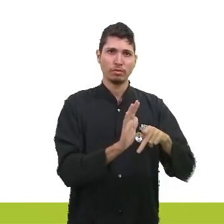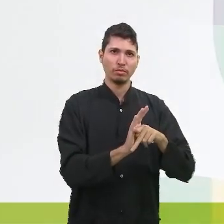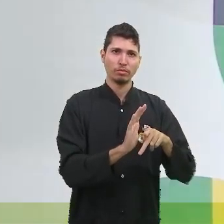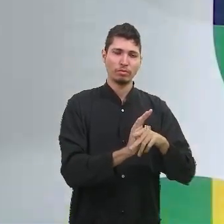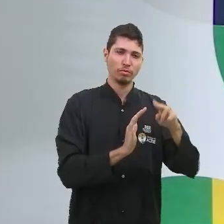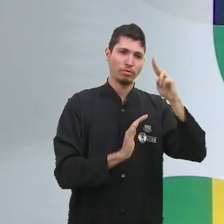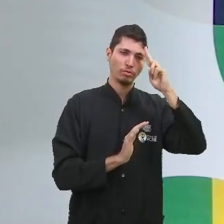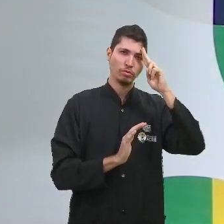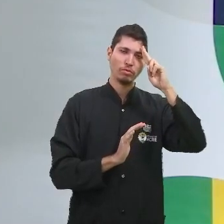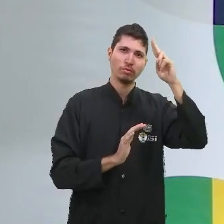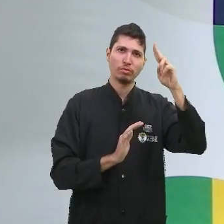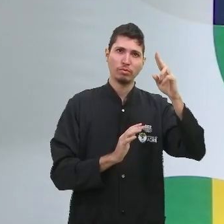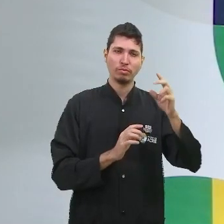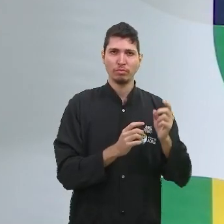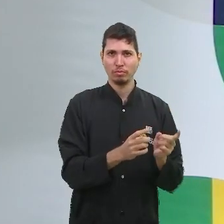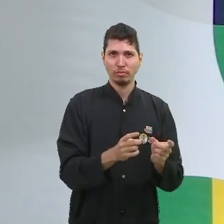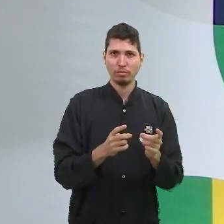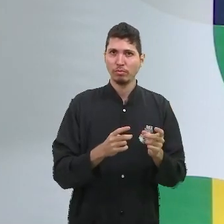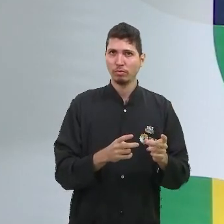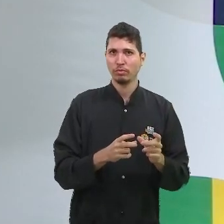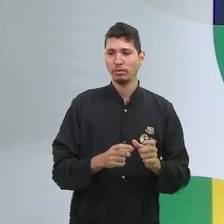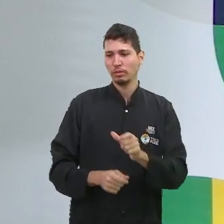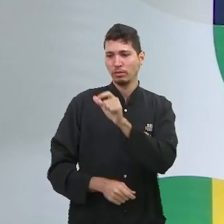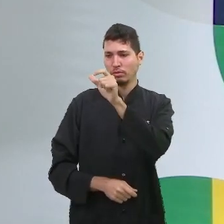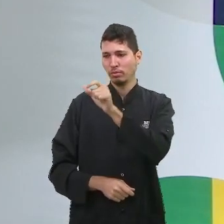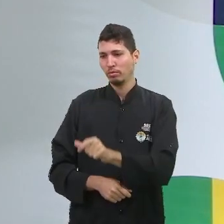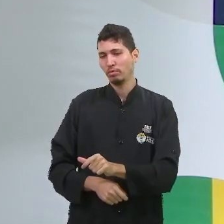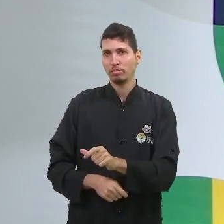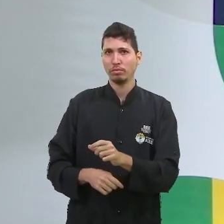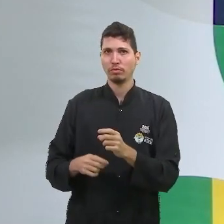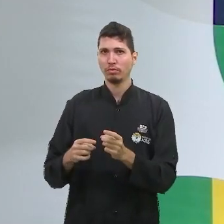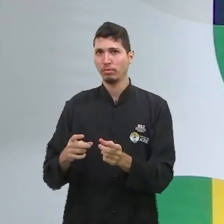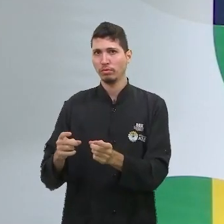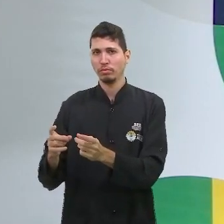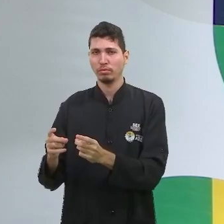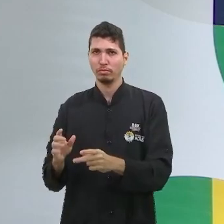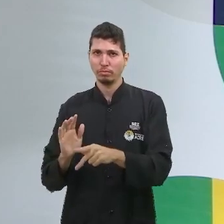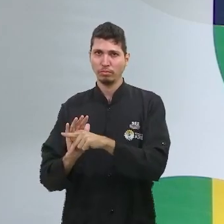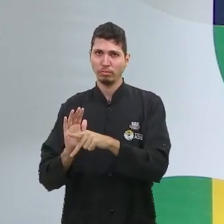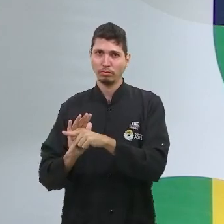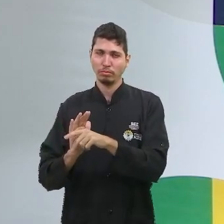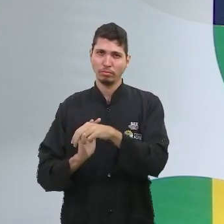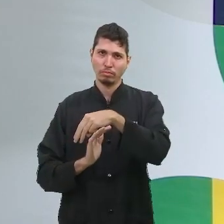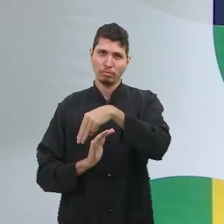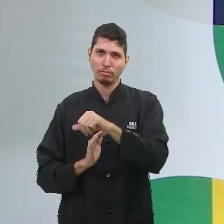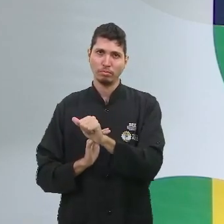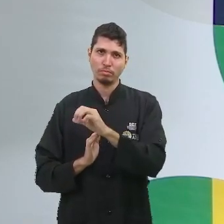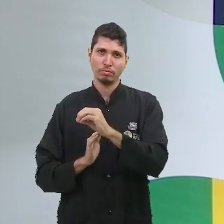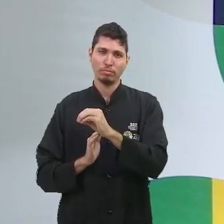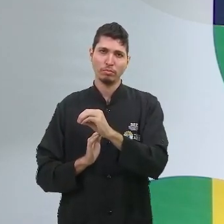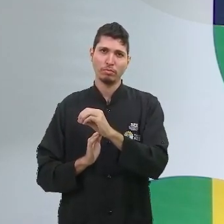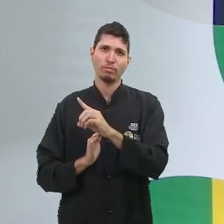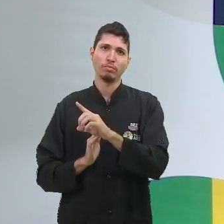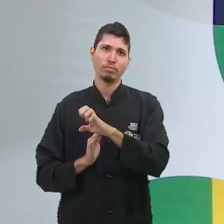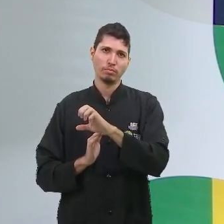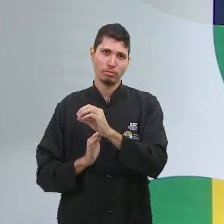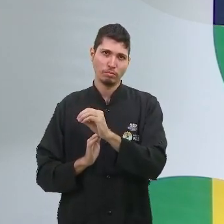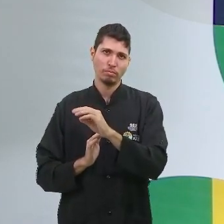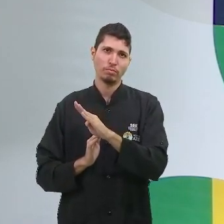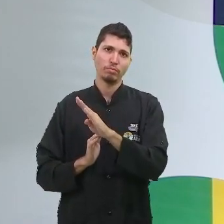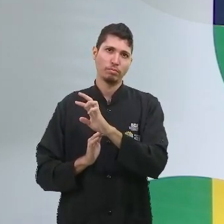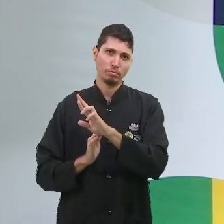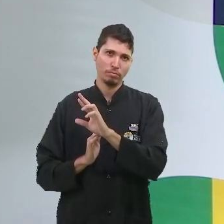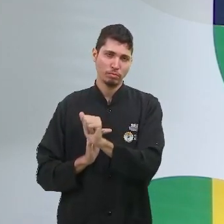e aquele que é trabalhador e que está vendendo somente a sua mão de obra. Então, com todo esse processo da revolução